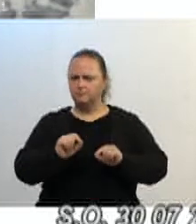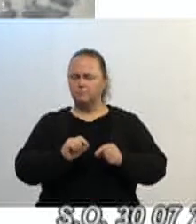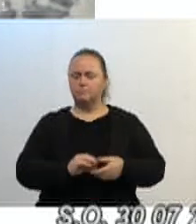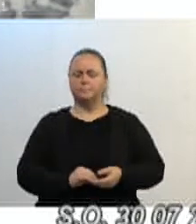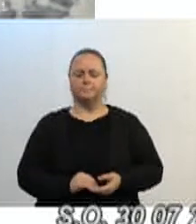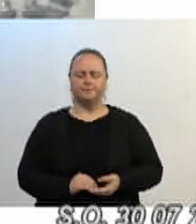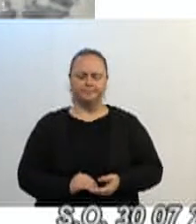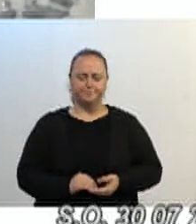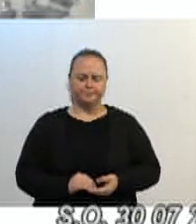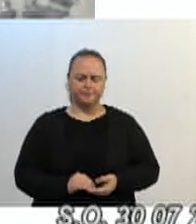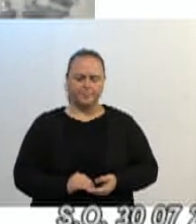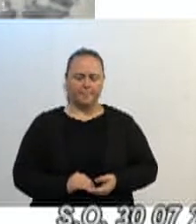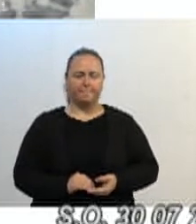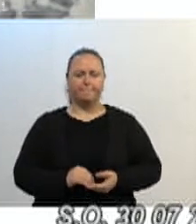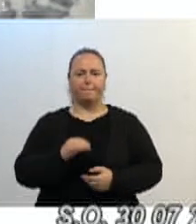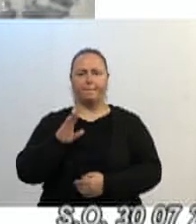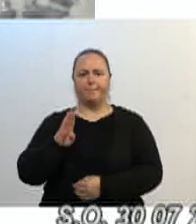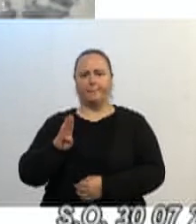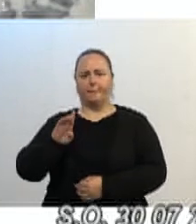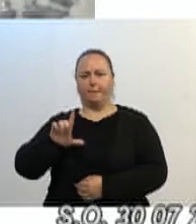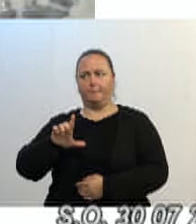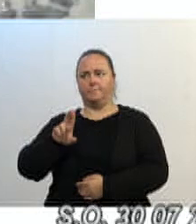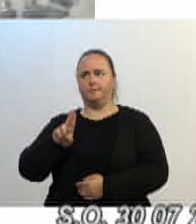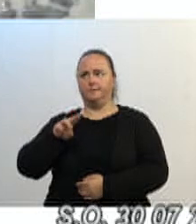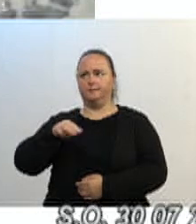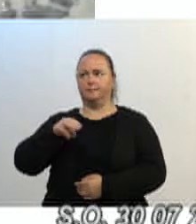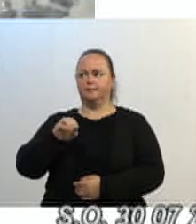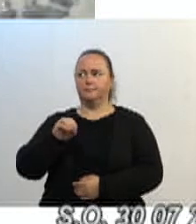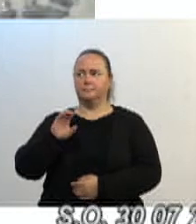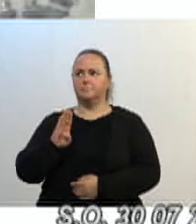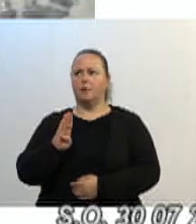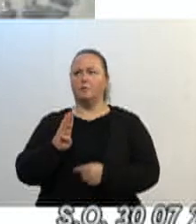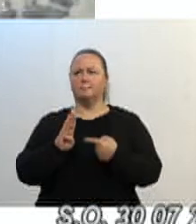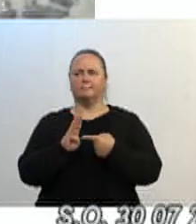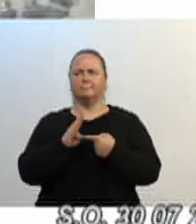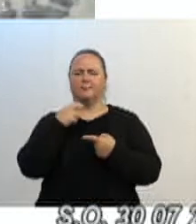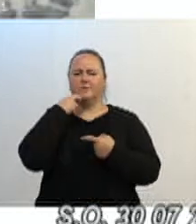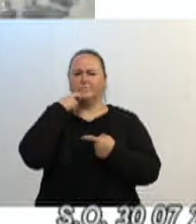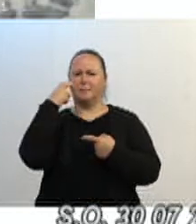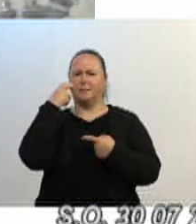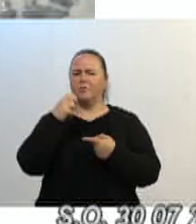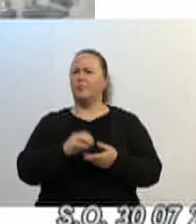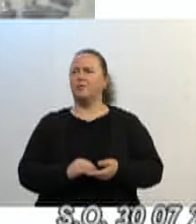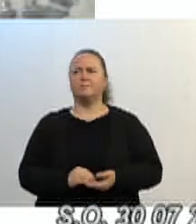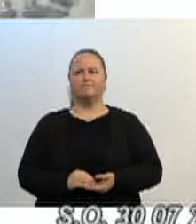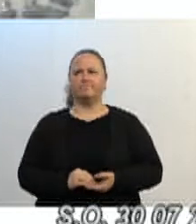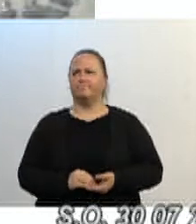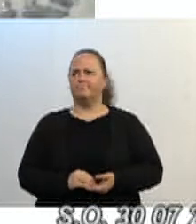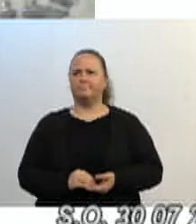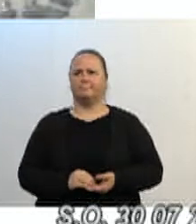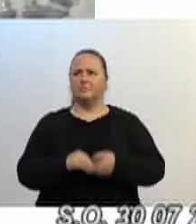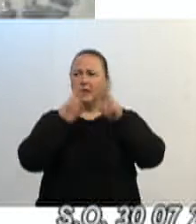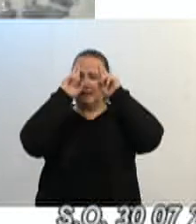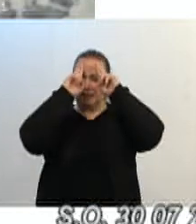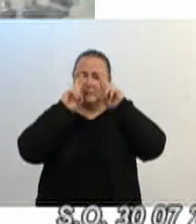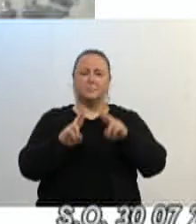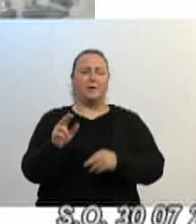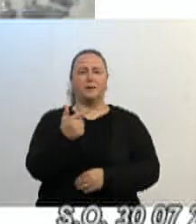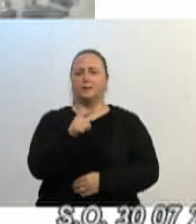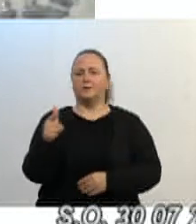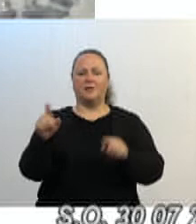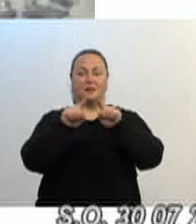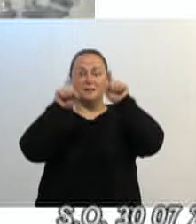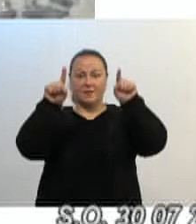é a Blumob. Blumob, isso é uma vergonha, uma vergonha, é uma falta de consideração ao servidor da